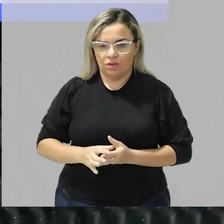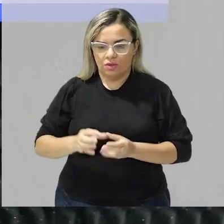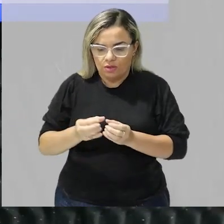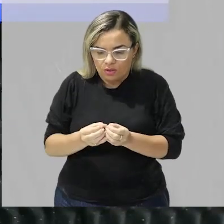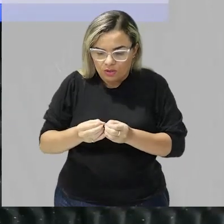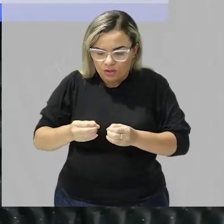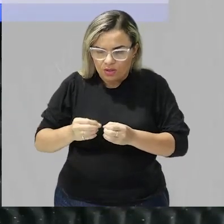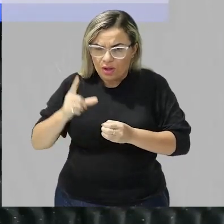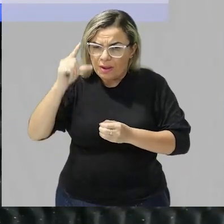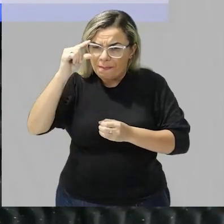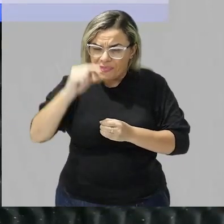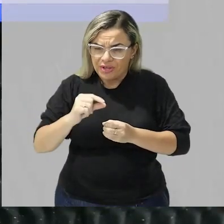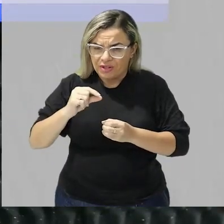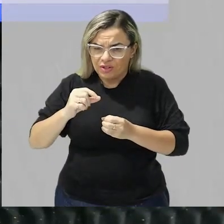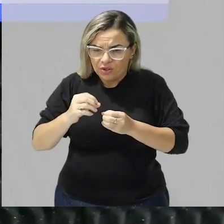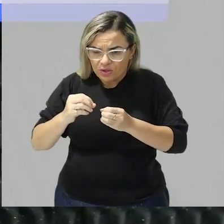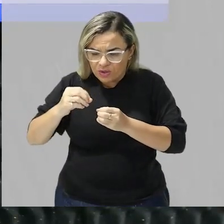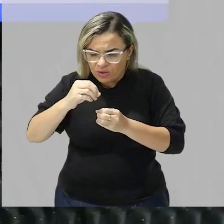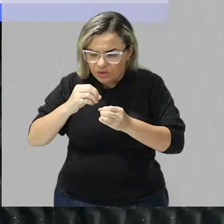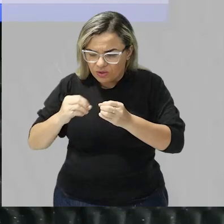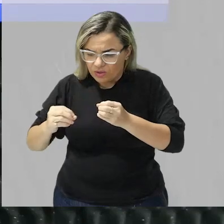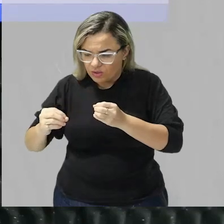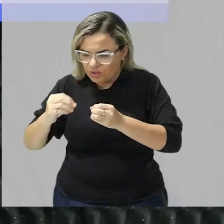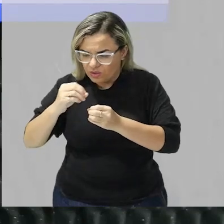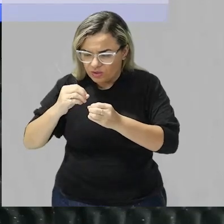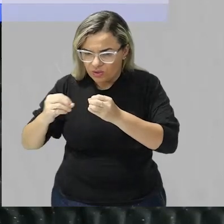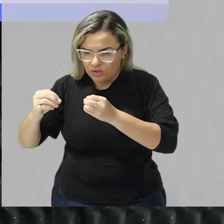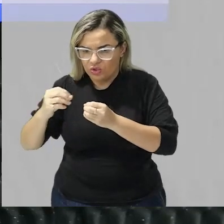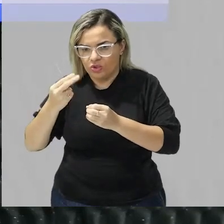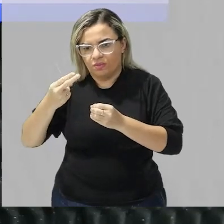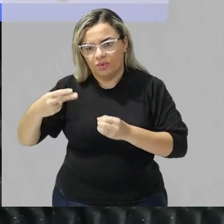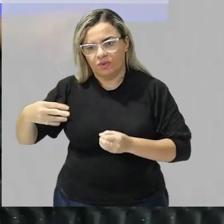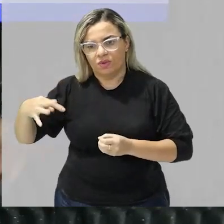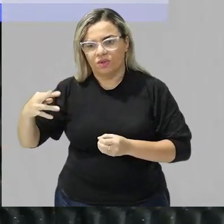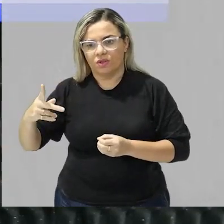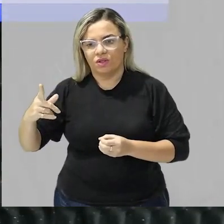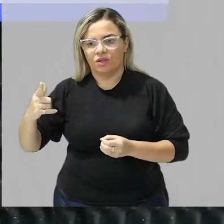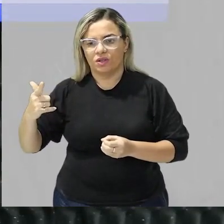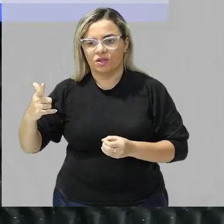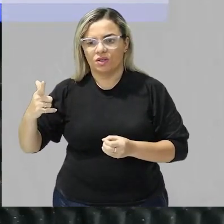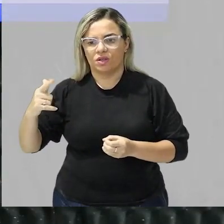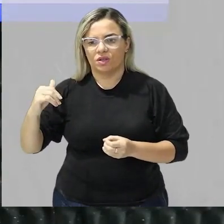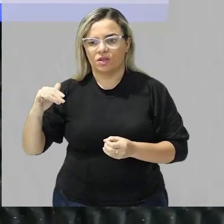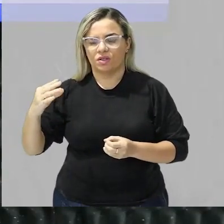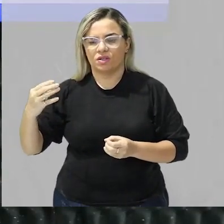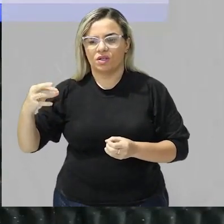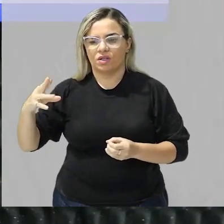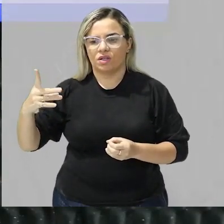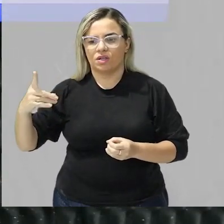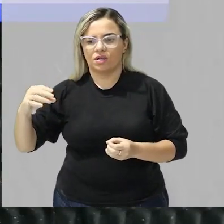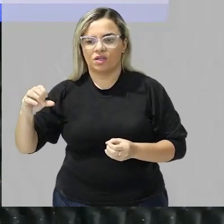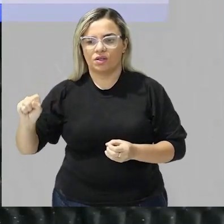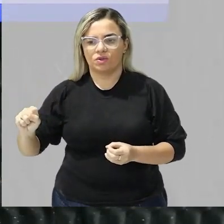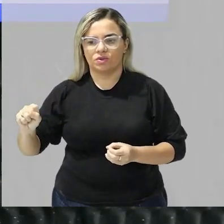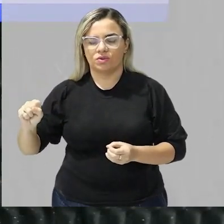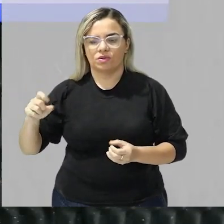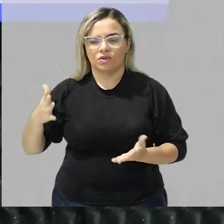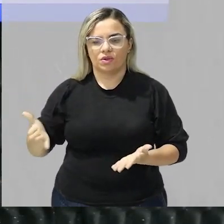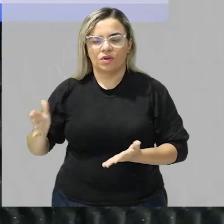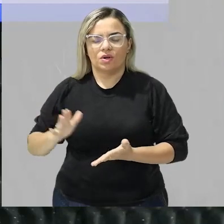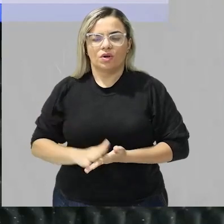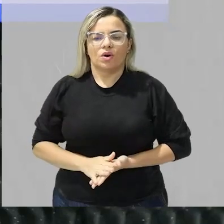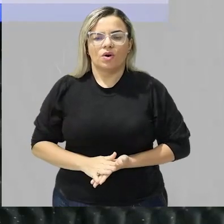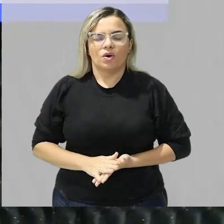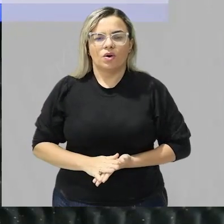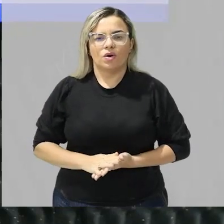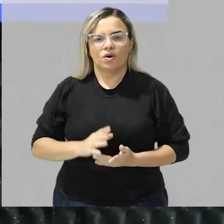moléculas menores que nós chamamos de triglicerídeos certo bem com as lipases atuando